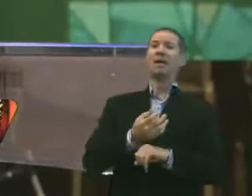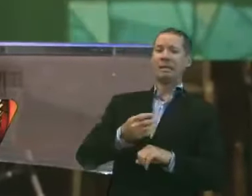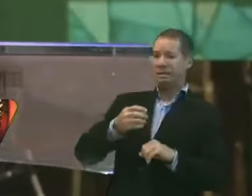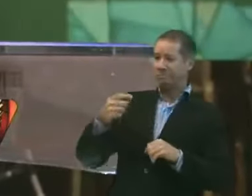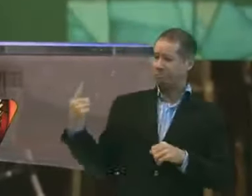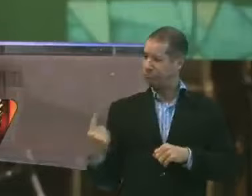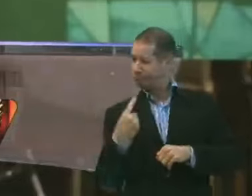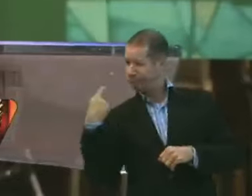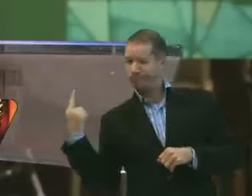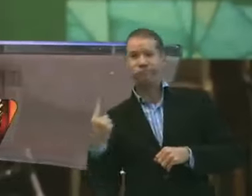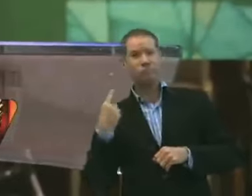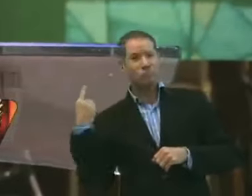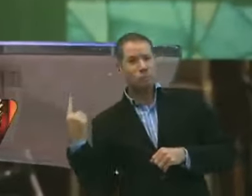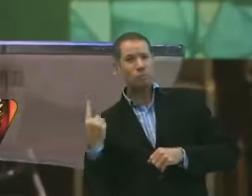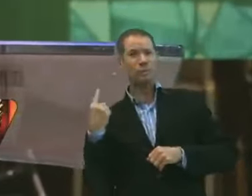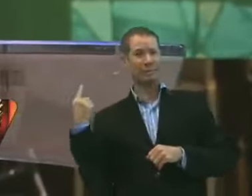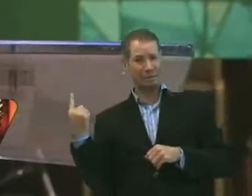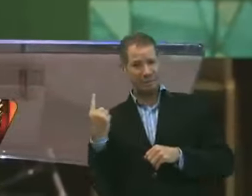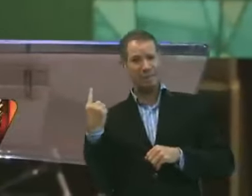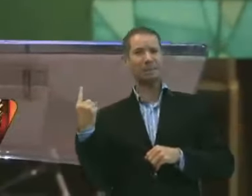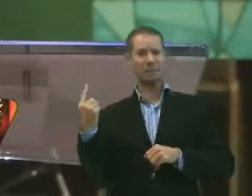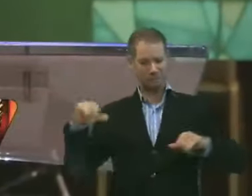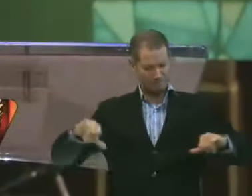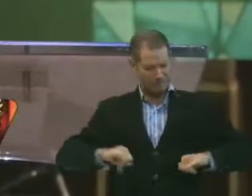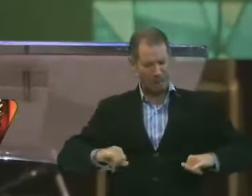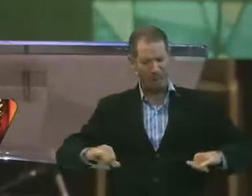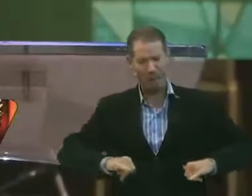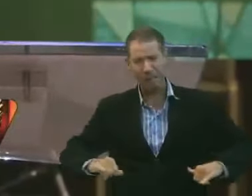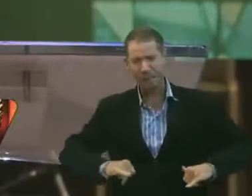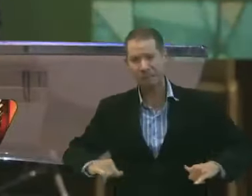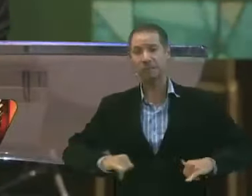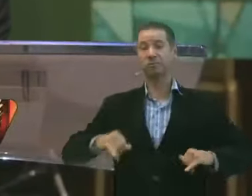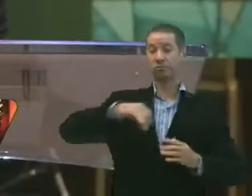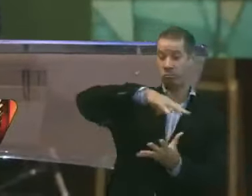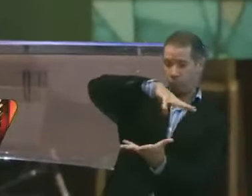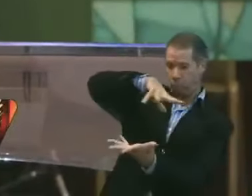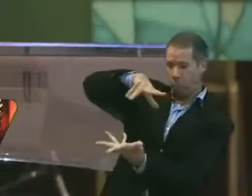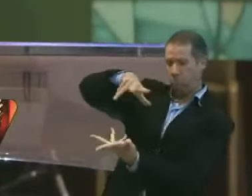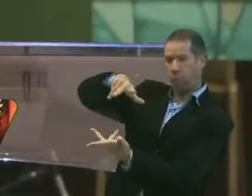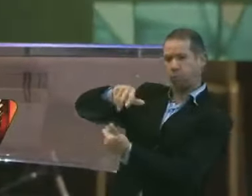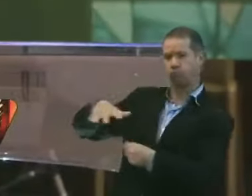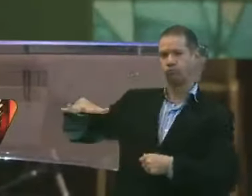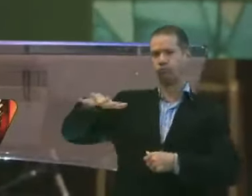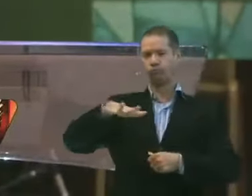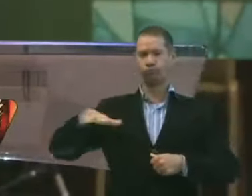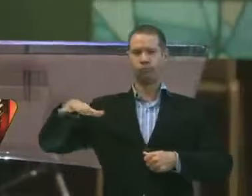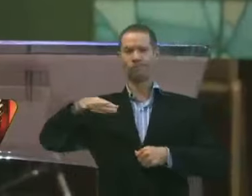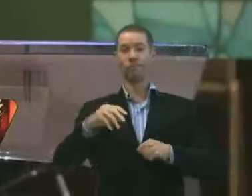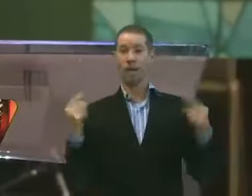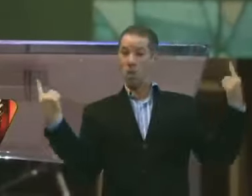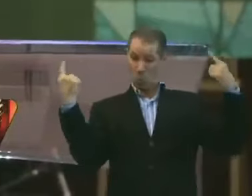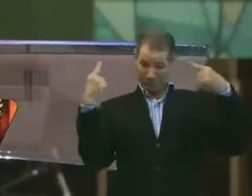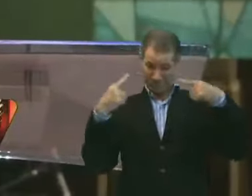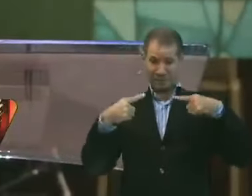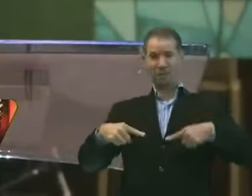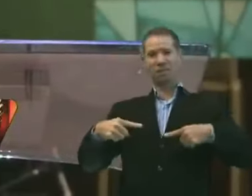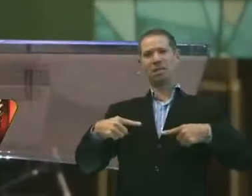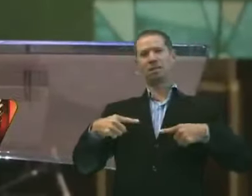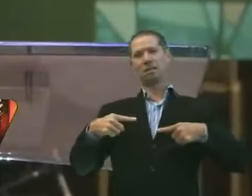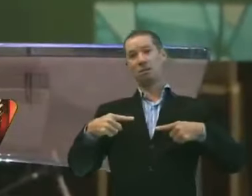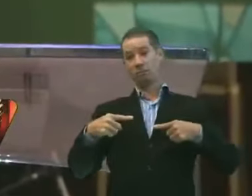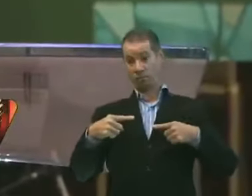isolados, em grande sofrimento nesse mundo. Esse grande desafio